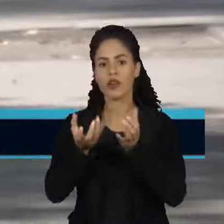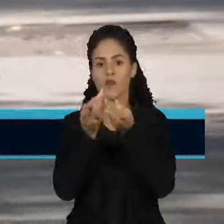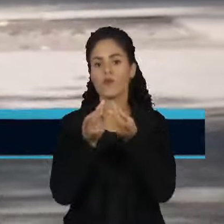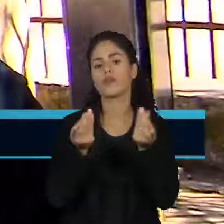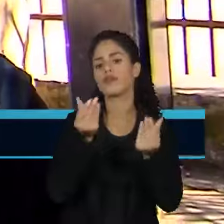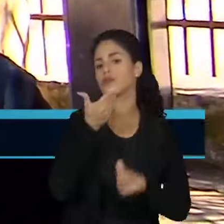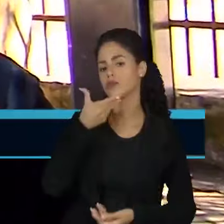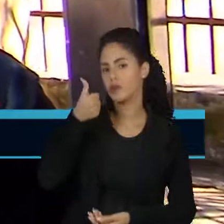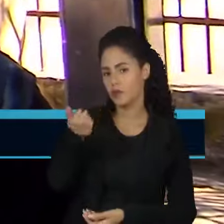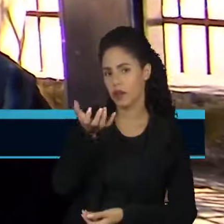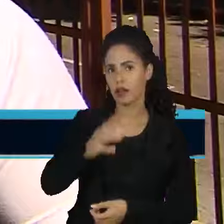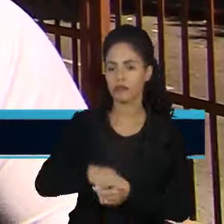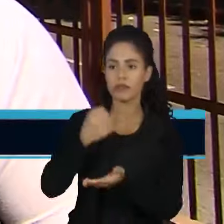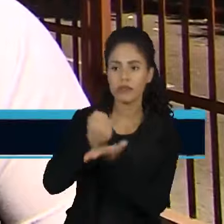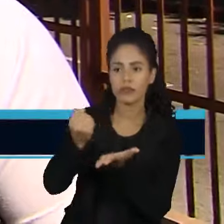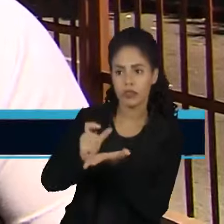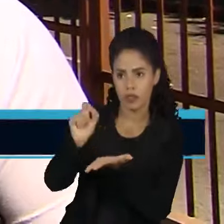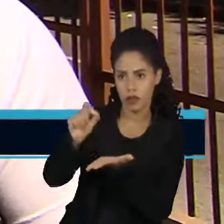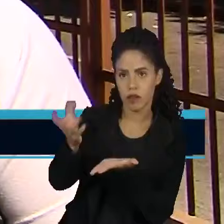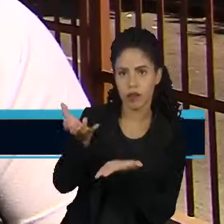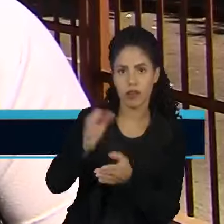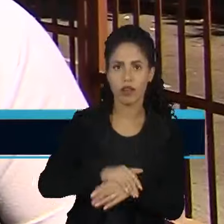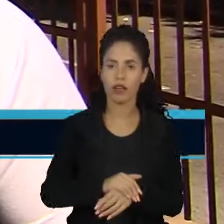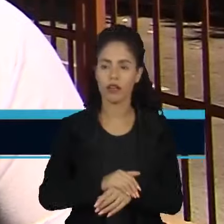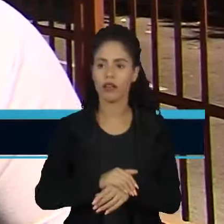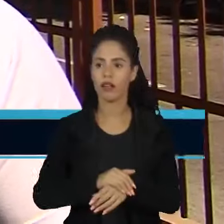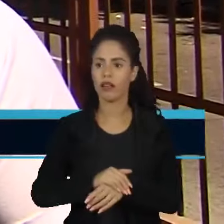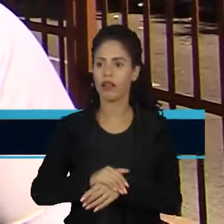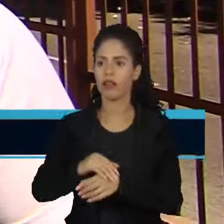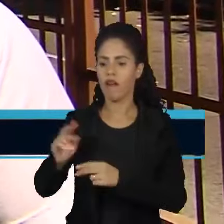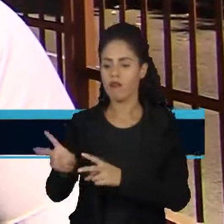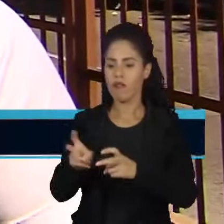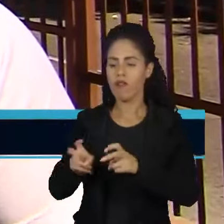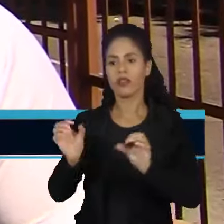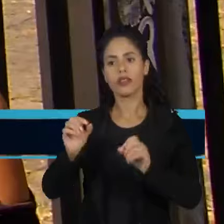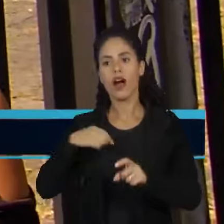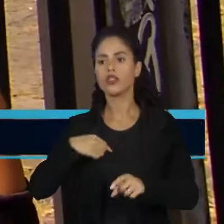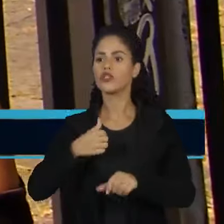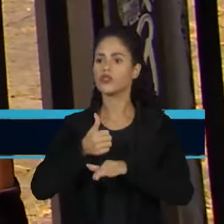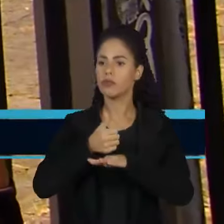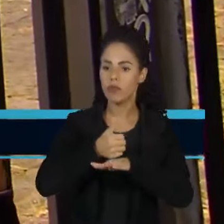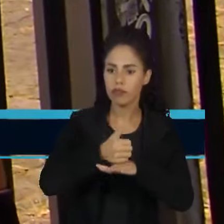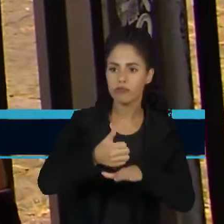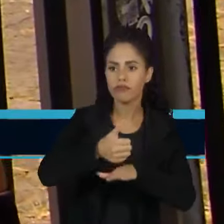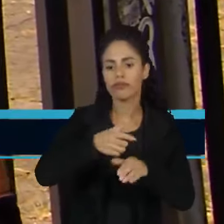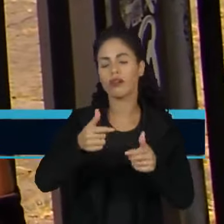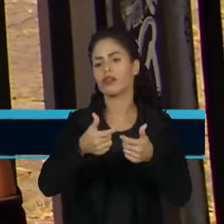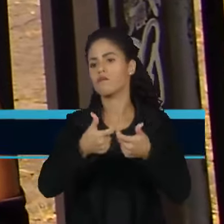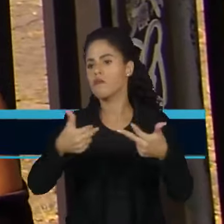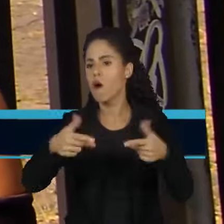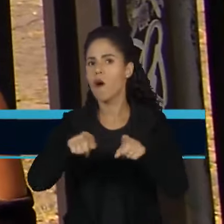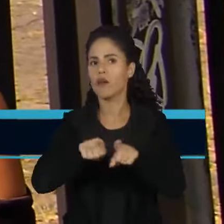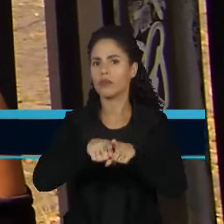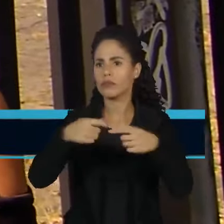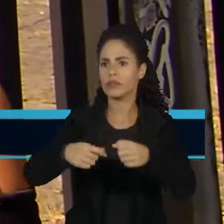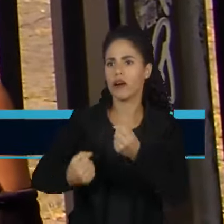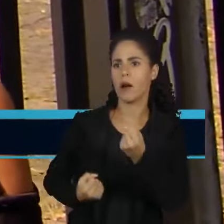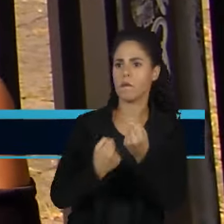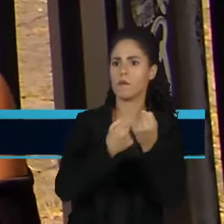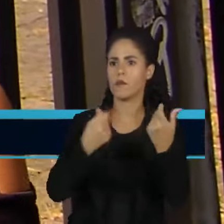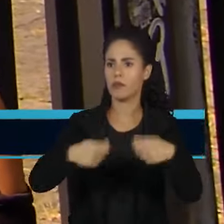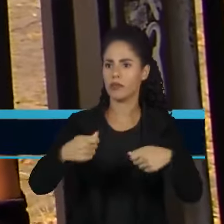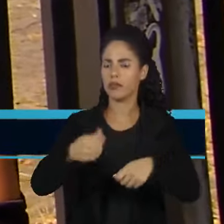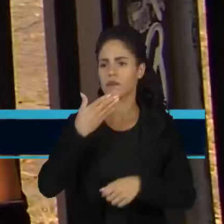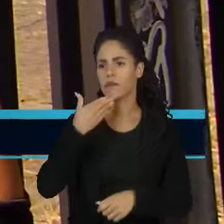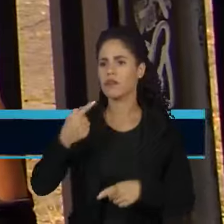melhores. Carteira assinada. E valorizar mais o trabalhador, Dá mais condição de transporte pra gente. Base, apoio. Apoio pra você trabalhar bem,